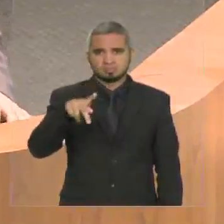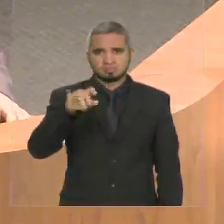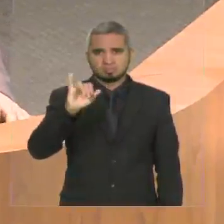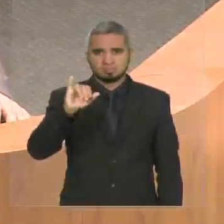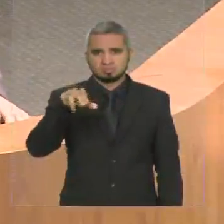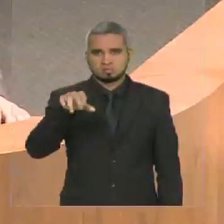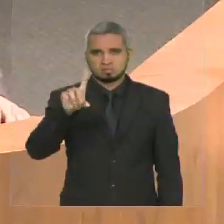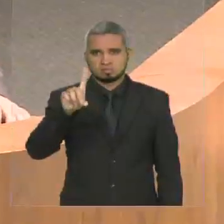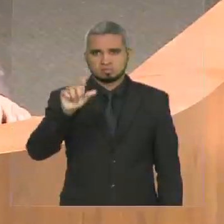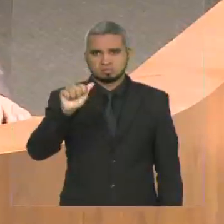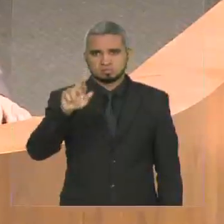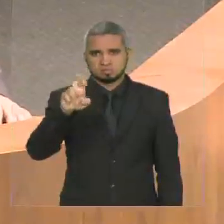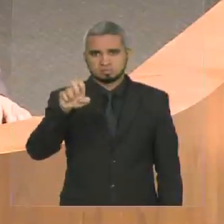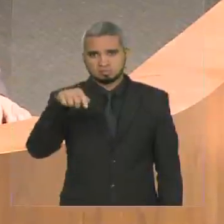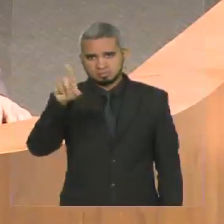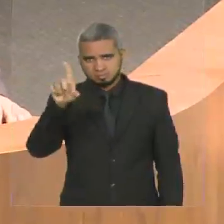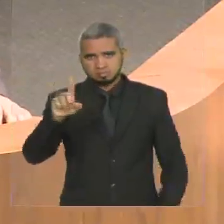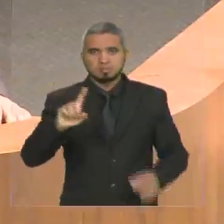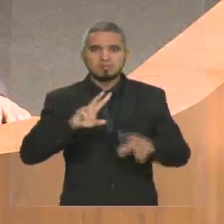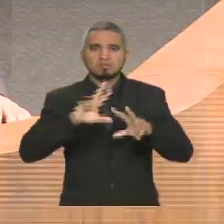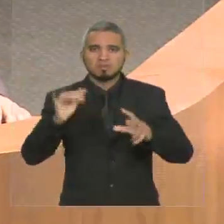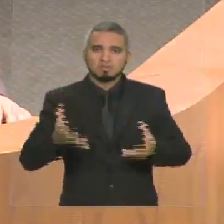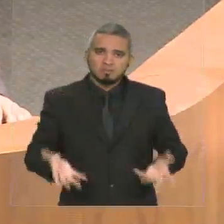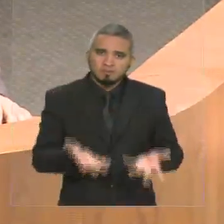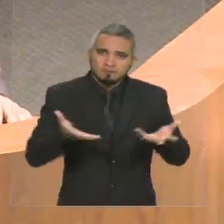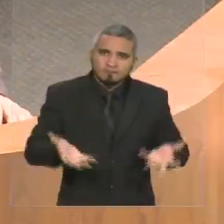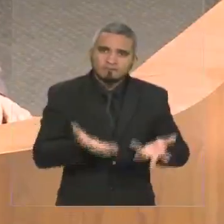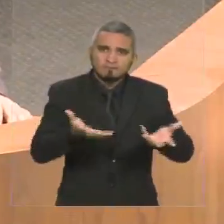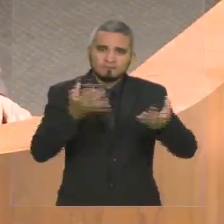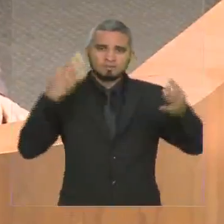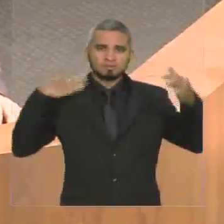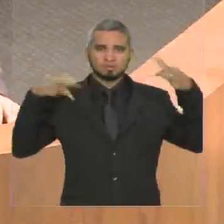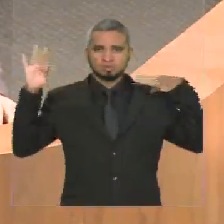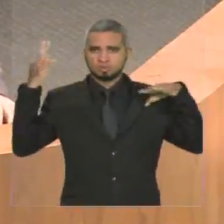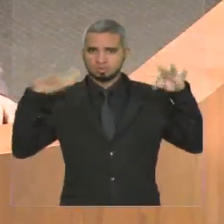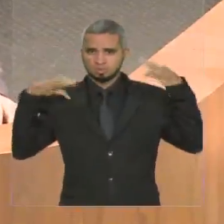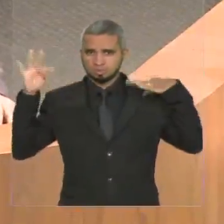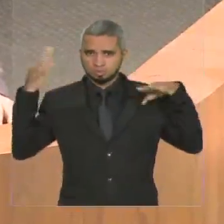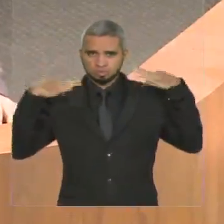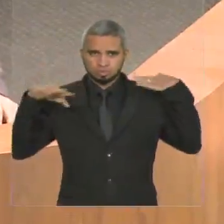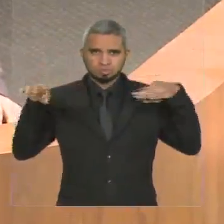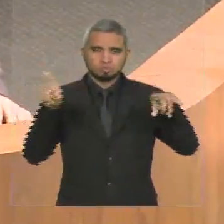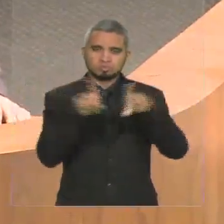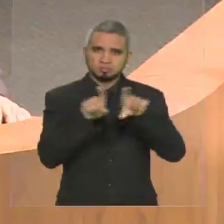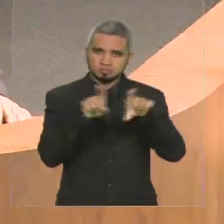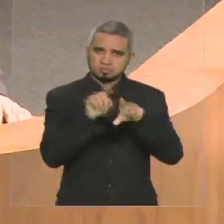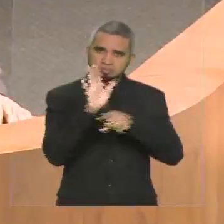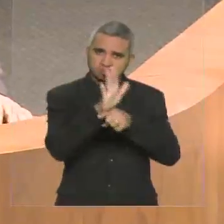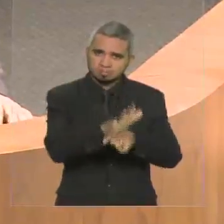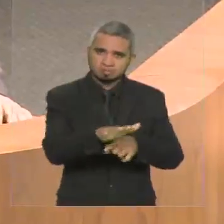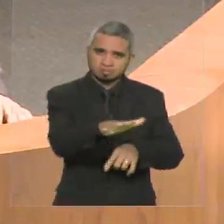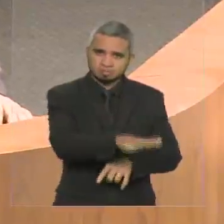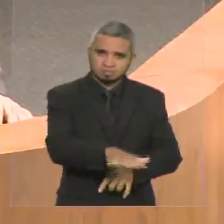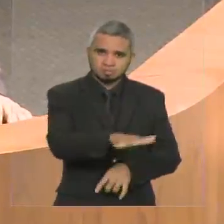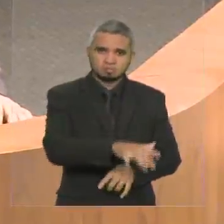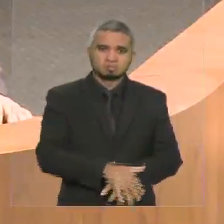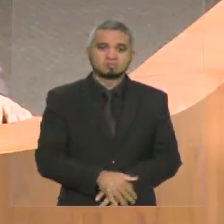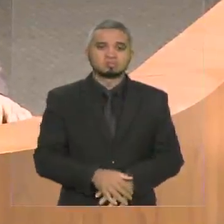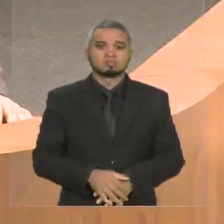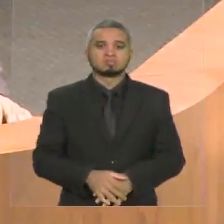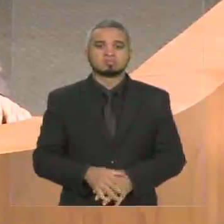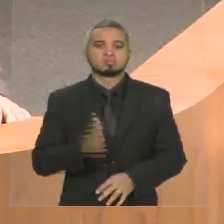cidade de maneira bastante expressiva. Nós vamos fazer amanhã esta audiência. Já tivemos uma audiência aqui